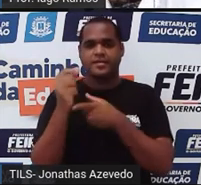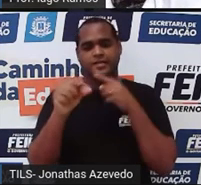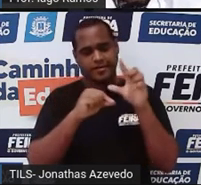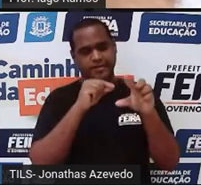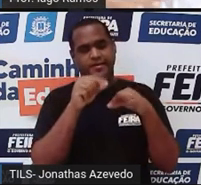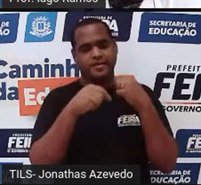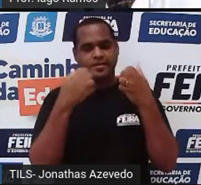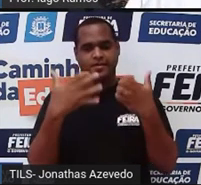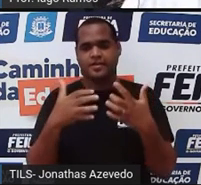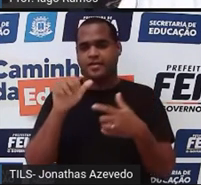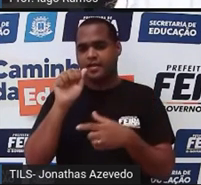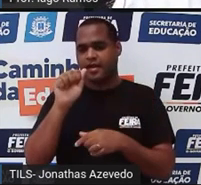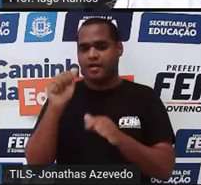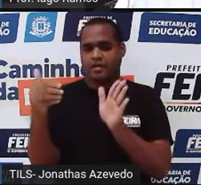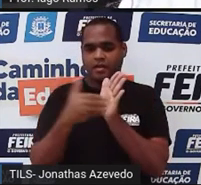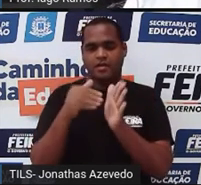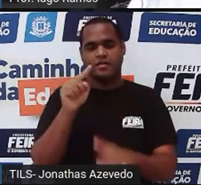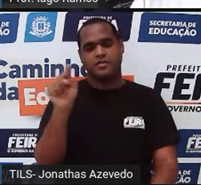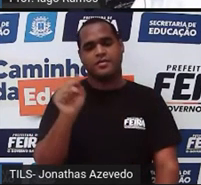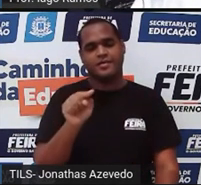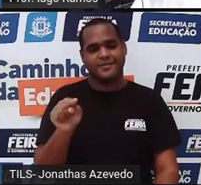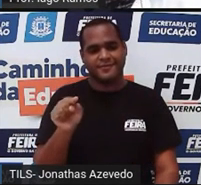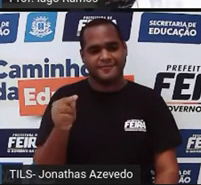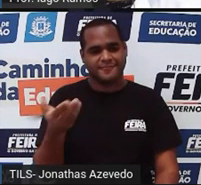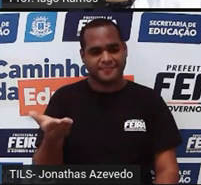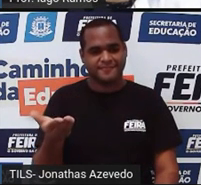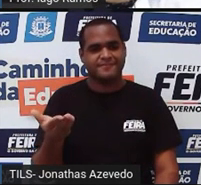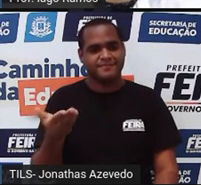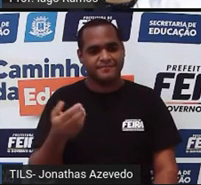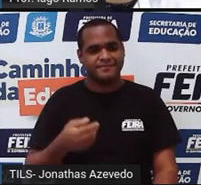de A até Z, tá bom?